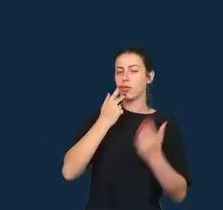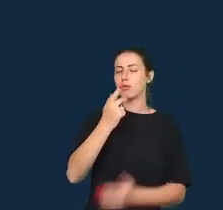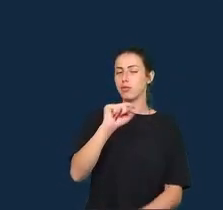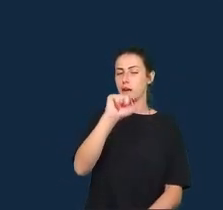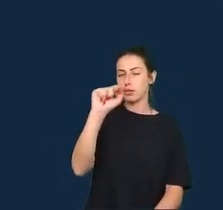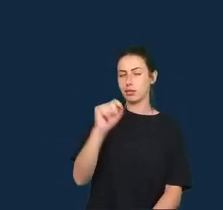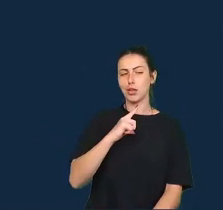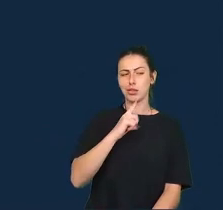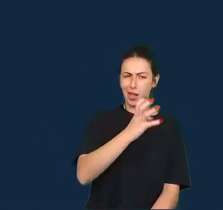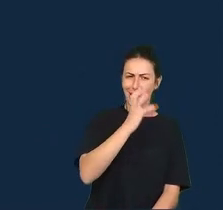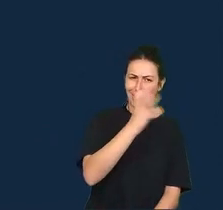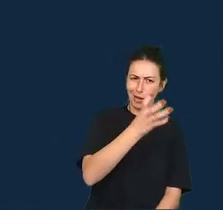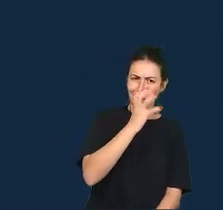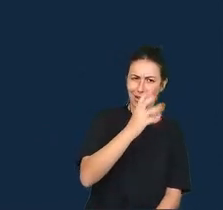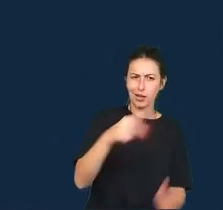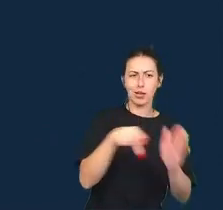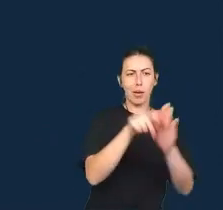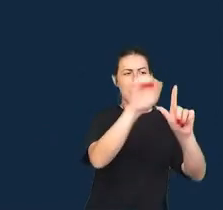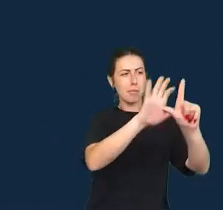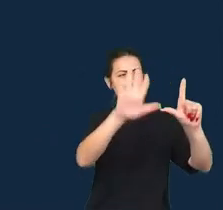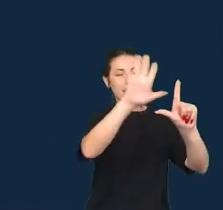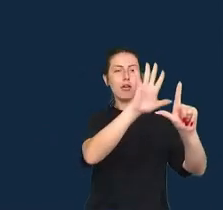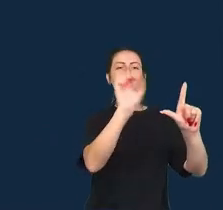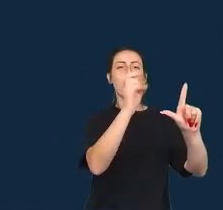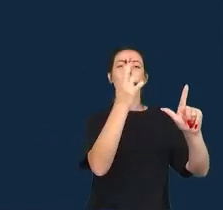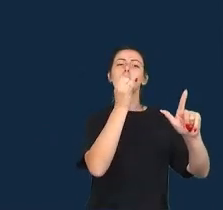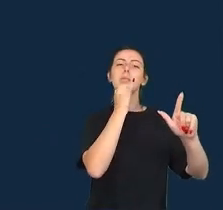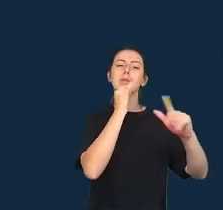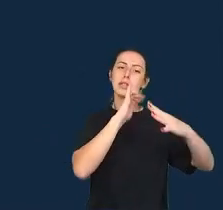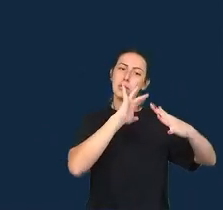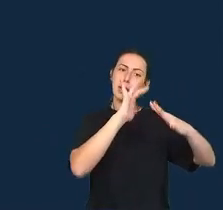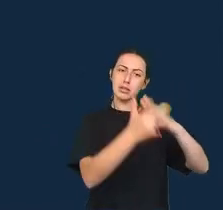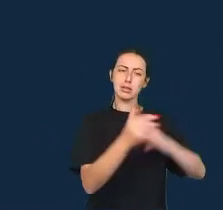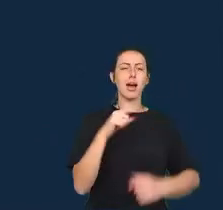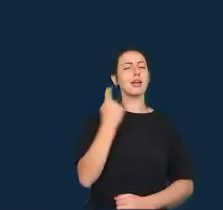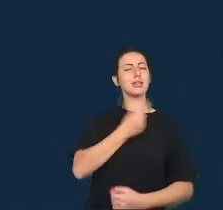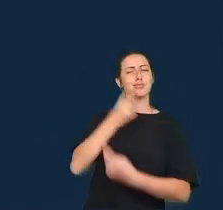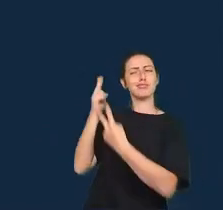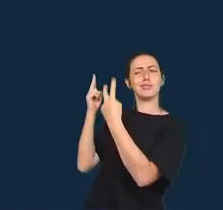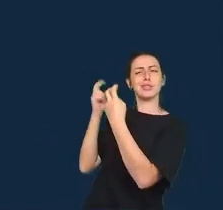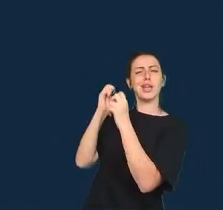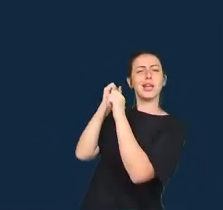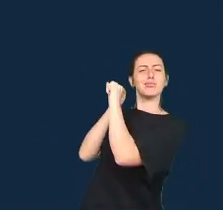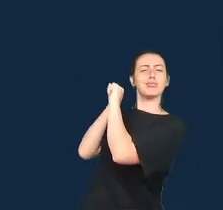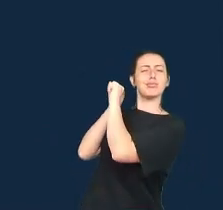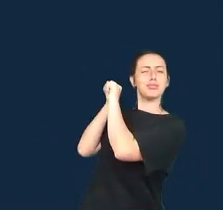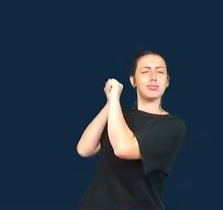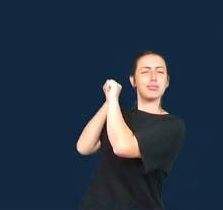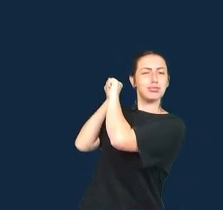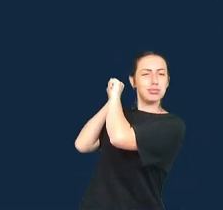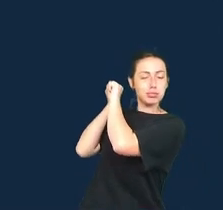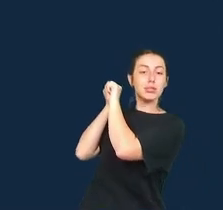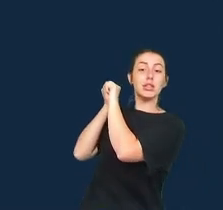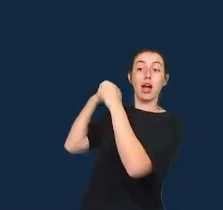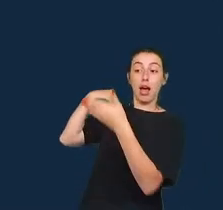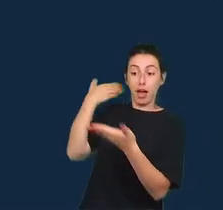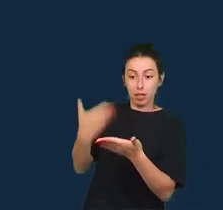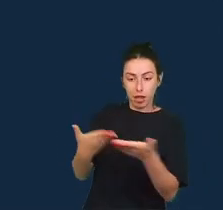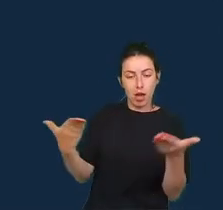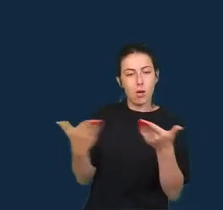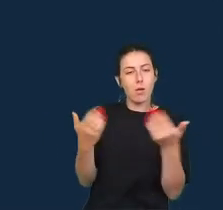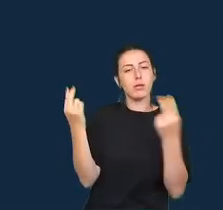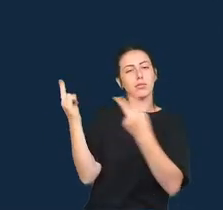crítica das plataformas e redes sociais, ouvimos isso muito nos últimos anos, o jornalismo investigativo